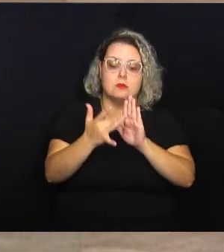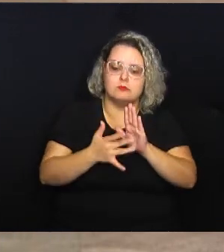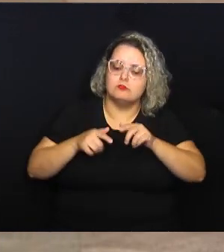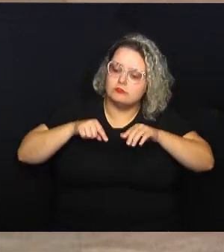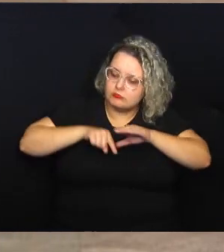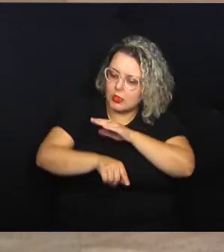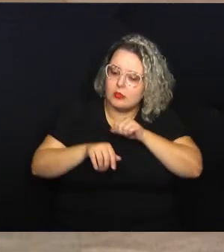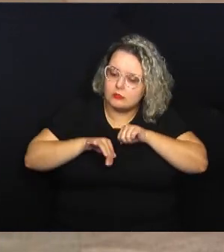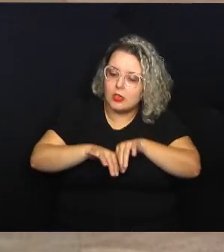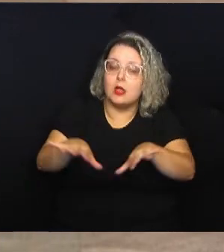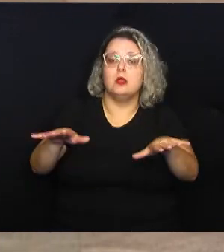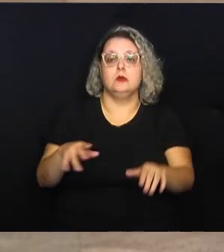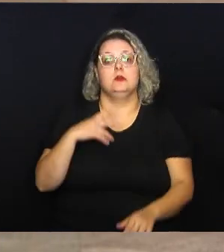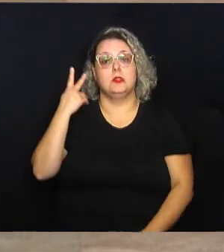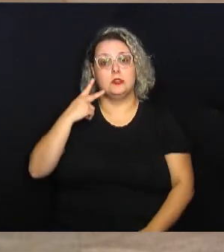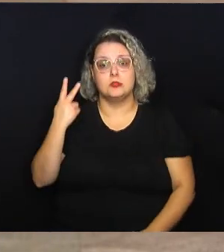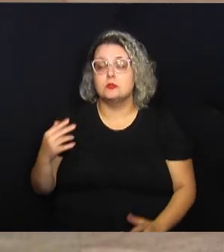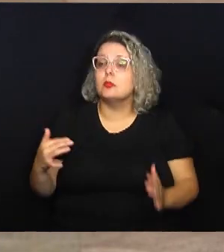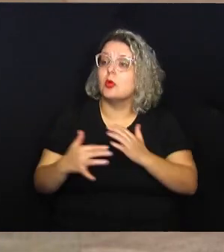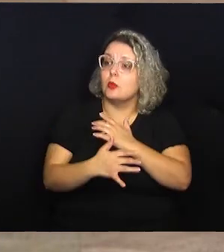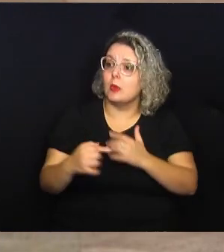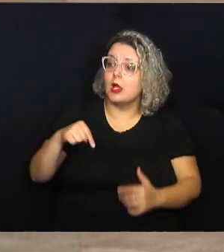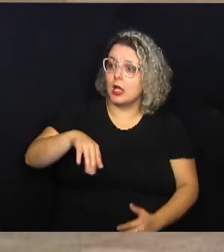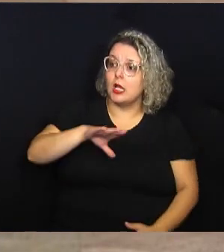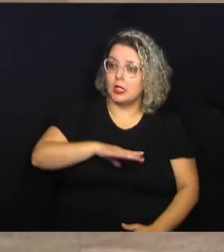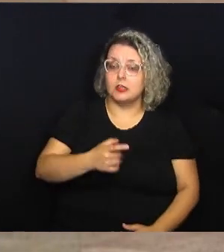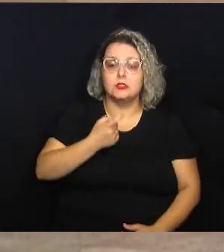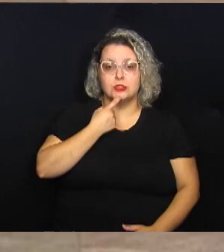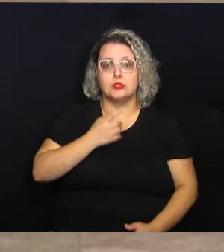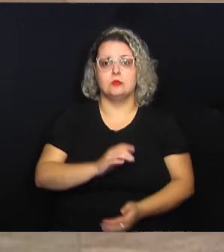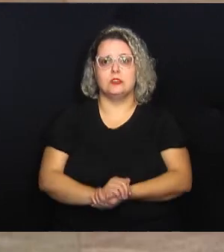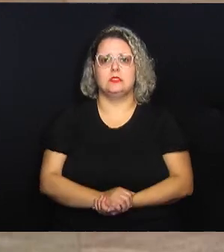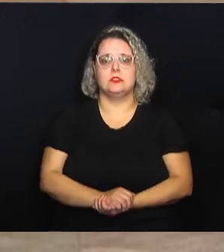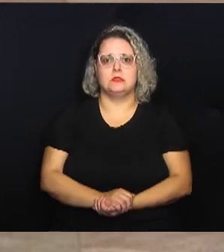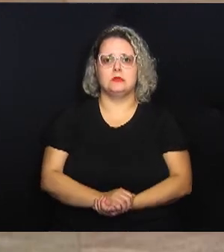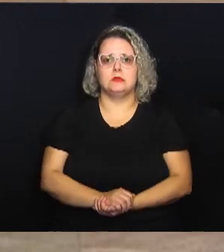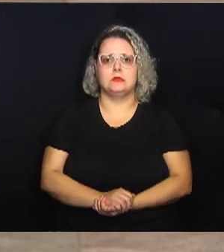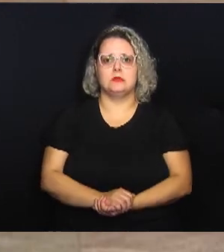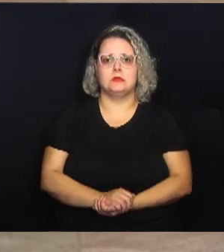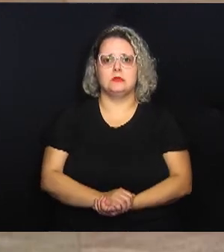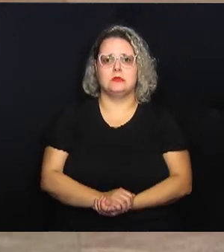pauta avance cada vez mais nas políticas urbanas aqui de Campinas.